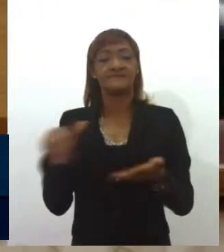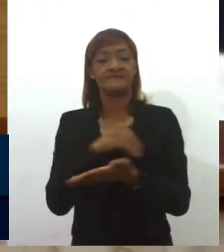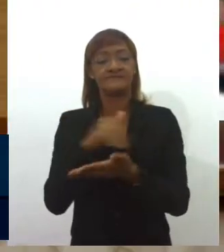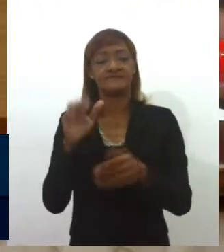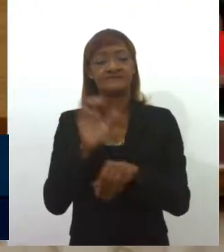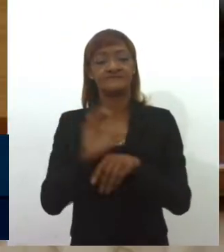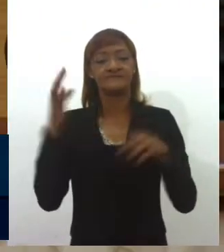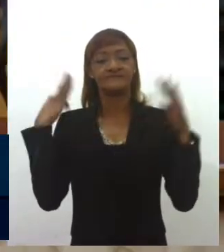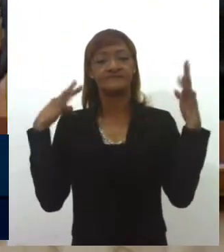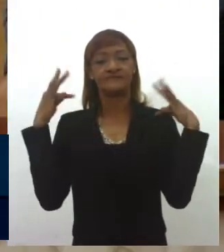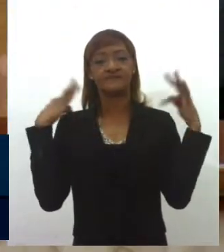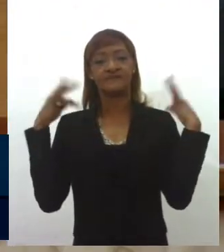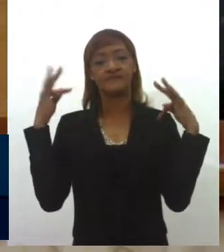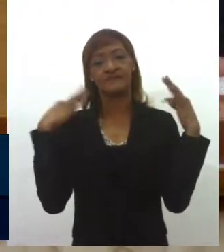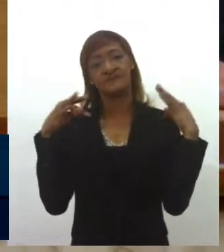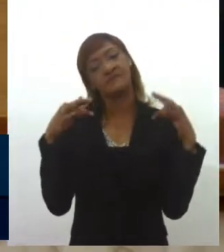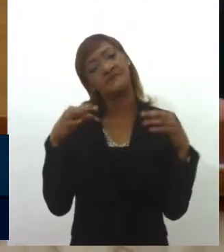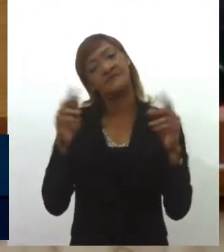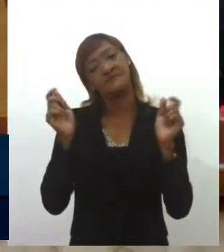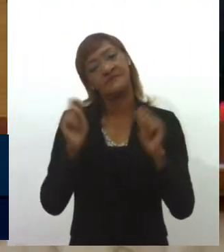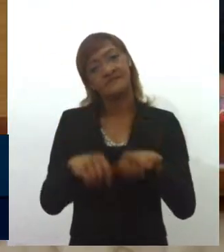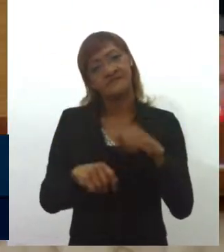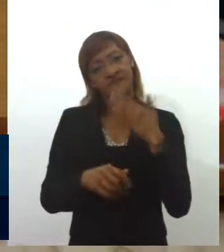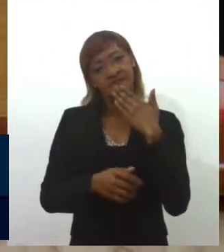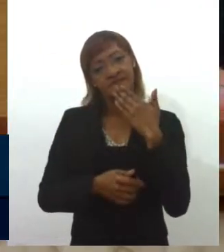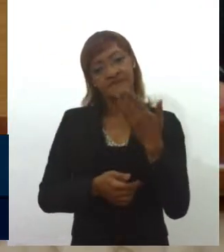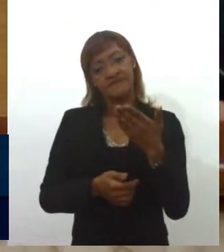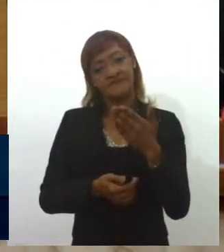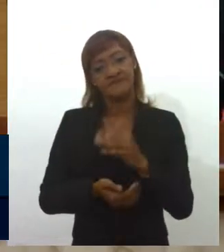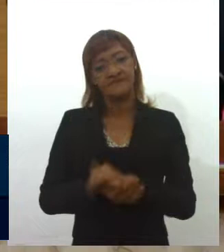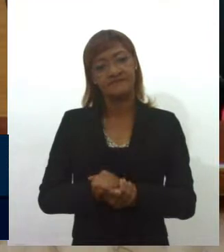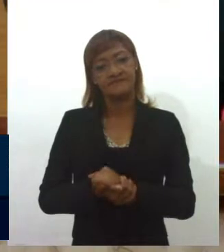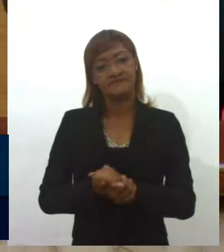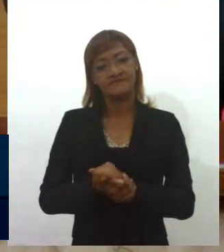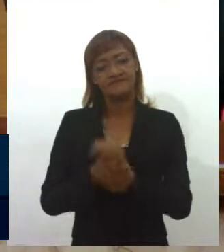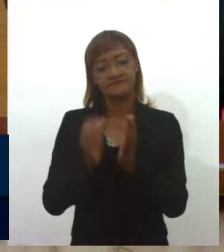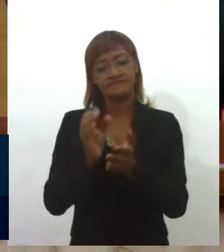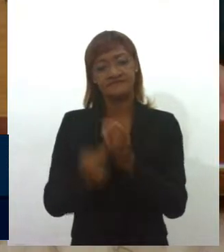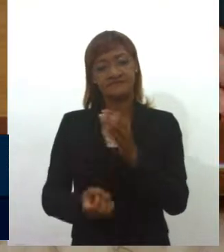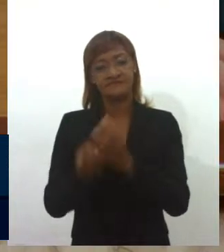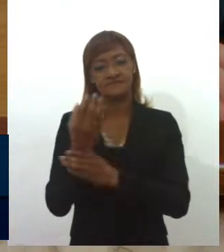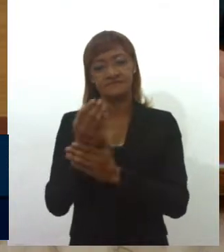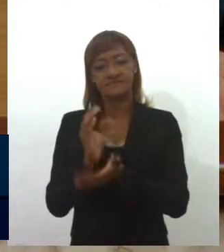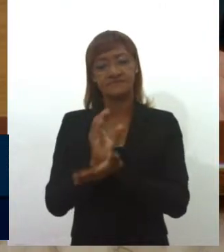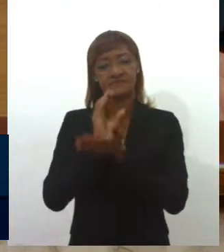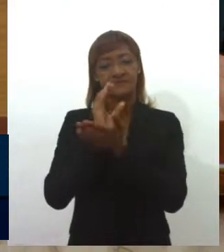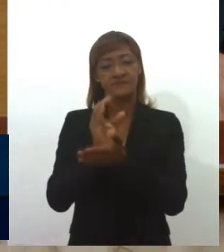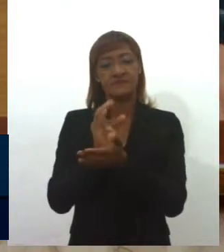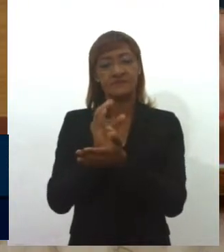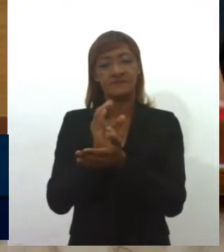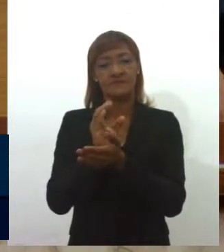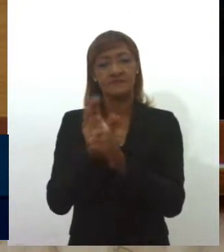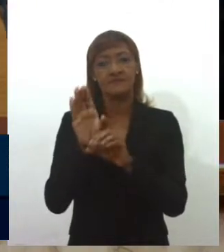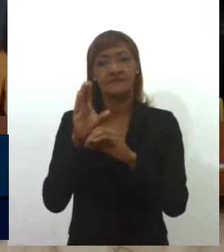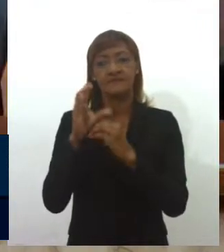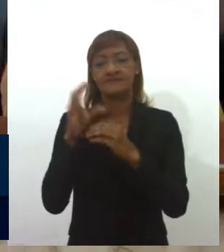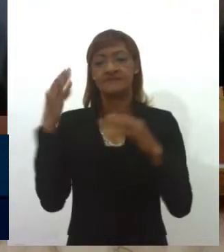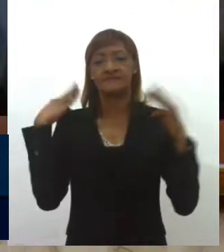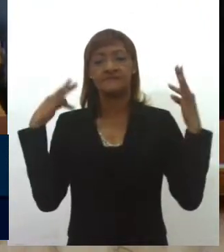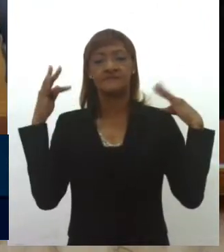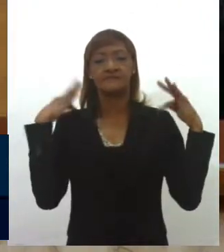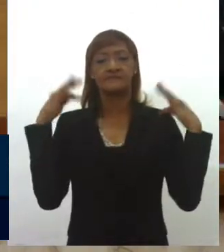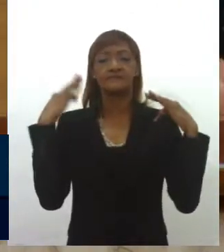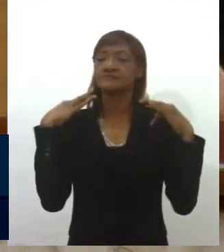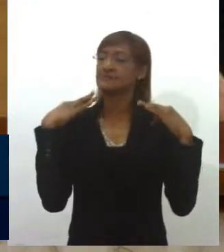Turismo, para solicitar a criação do Conselho Estadual de Turismo, de caráter